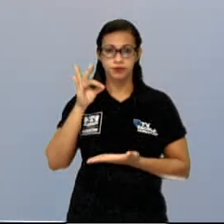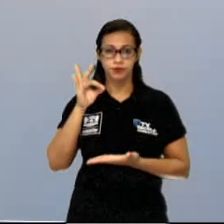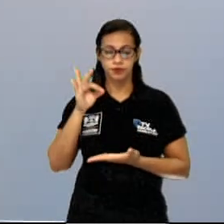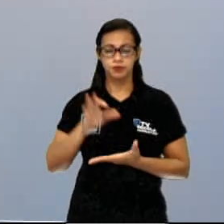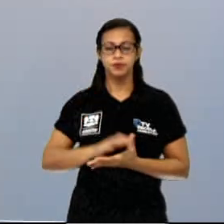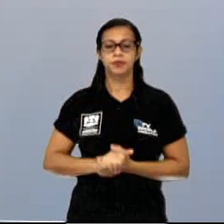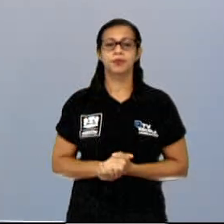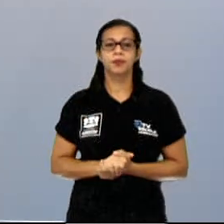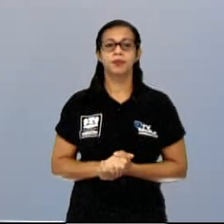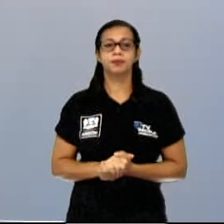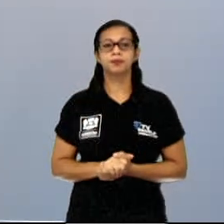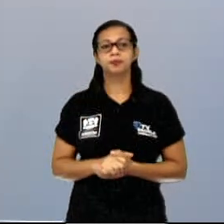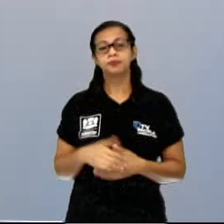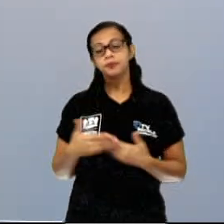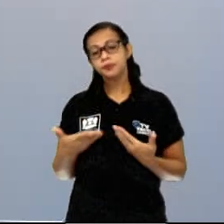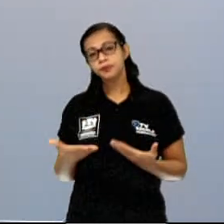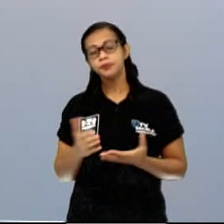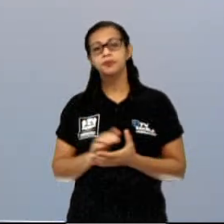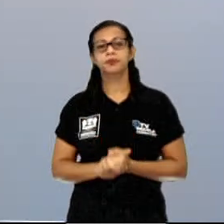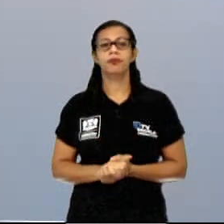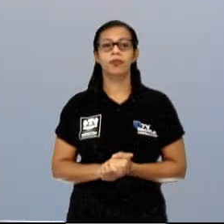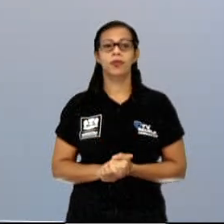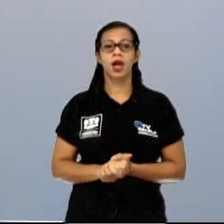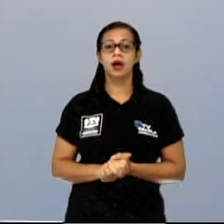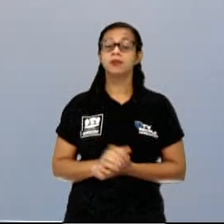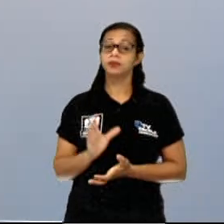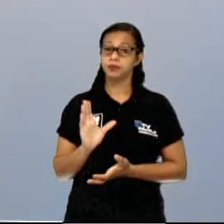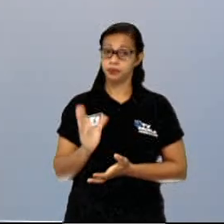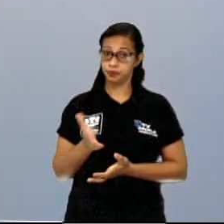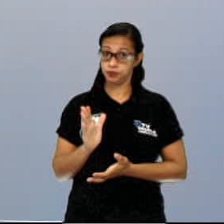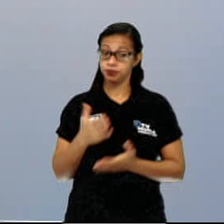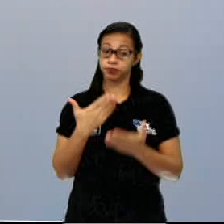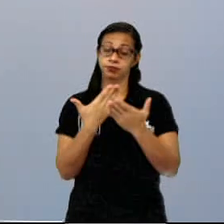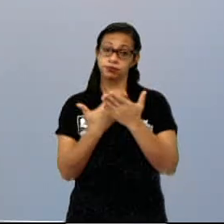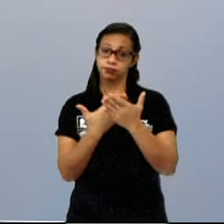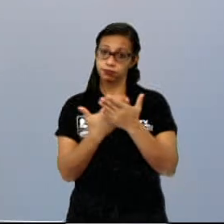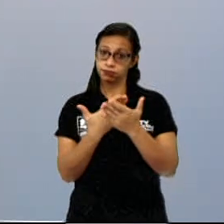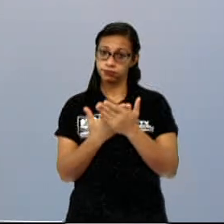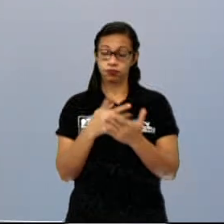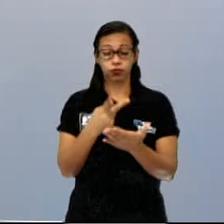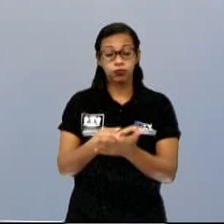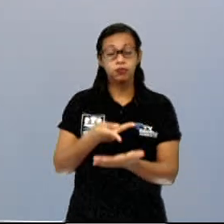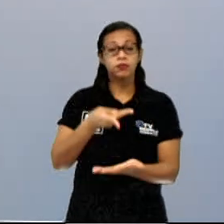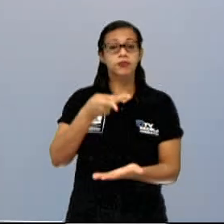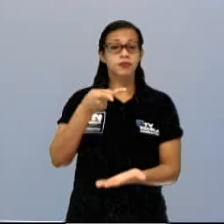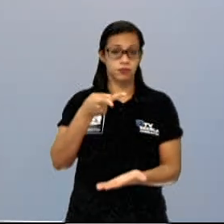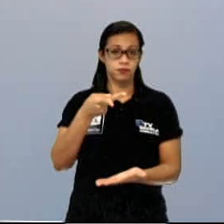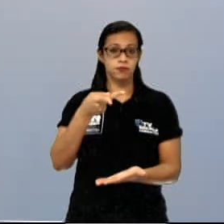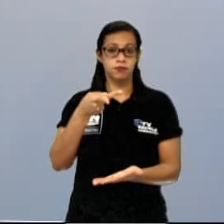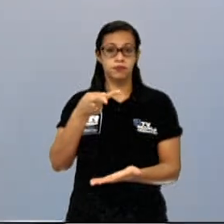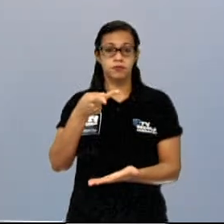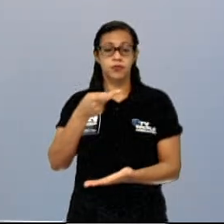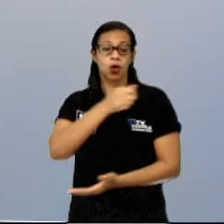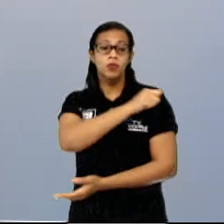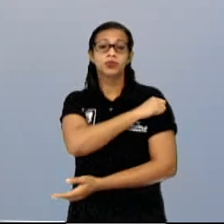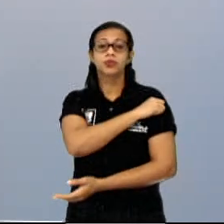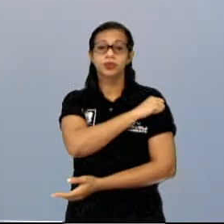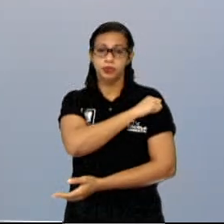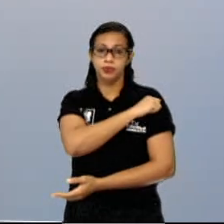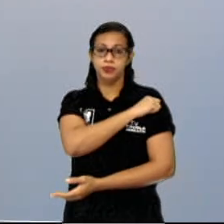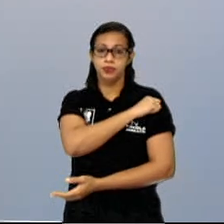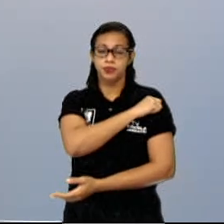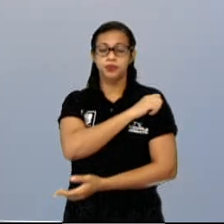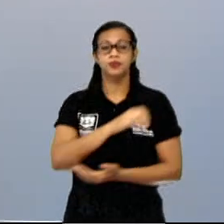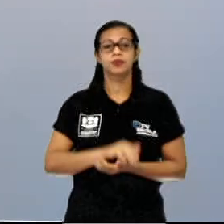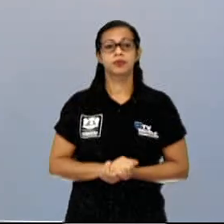trouxe para vocês um estudo de caso. A gente vai estudar um pouco agora o que aconteceu na cidade do Rio de Janeiro. E por que o Rio de Janeiro?